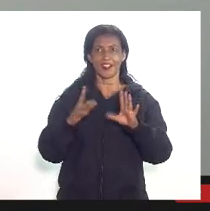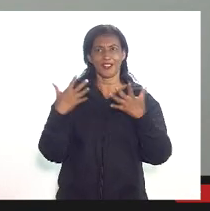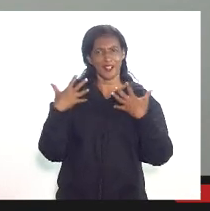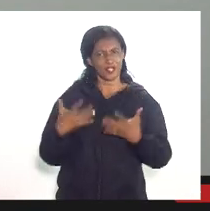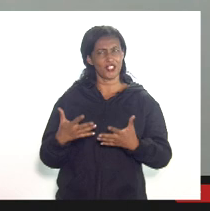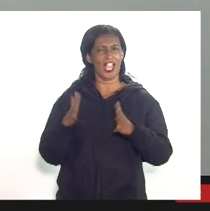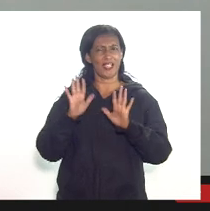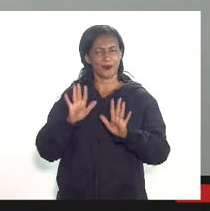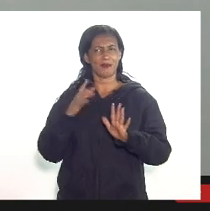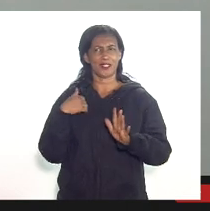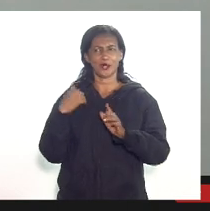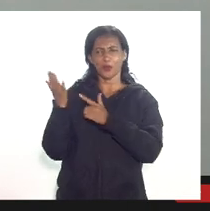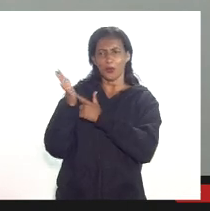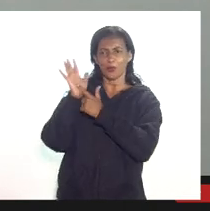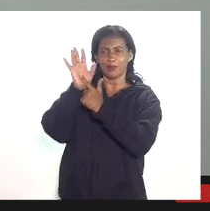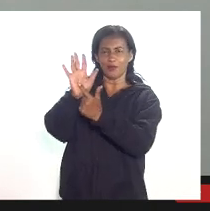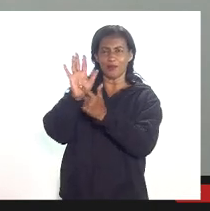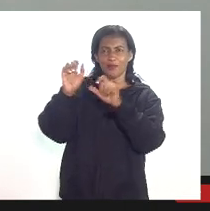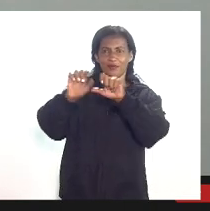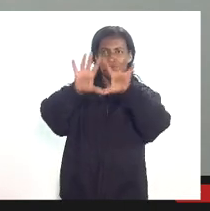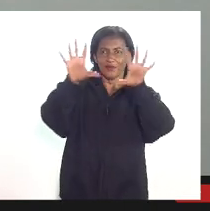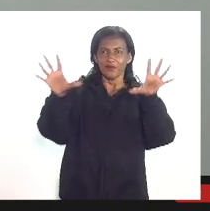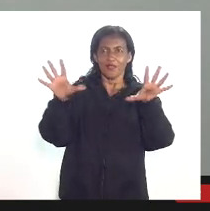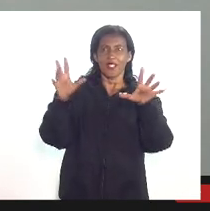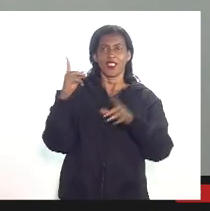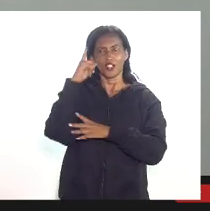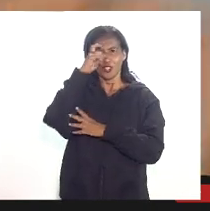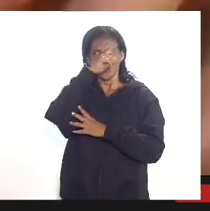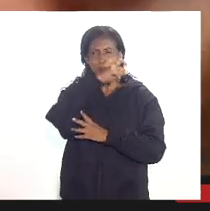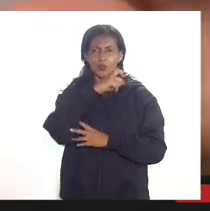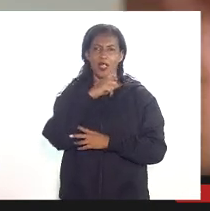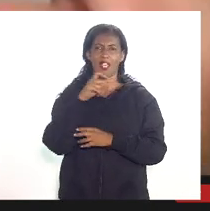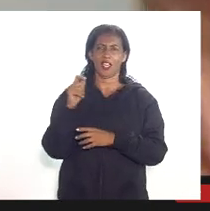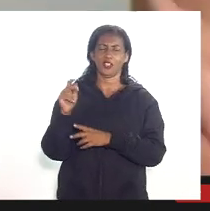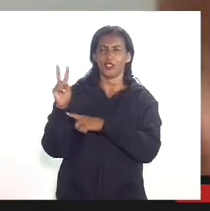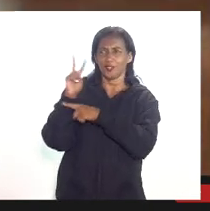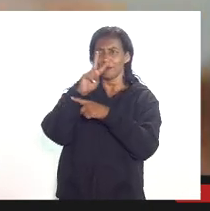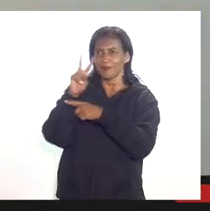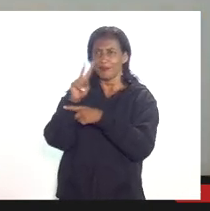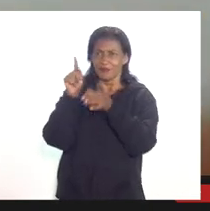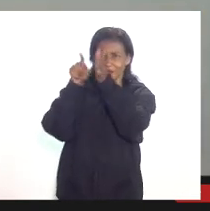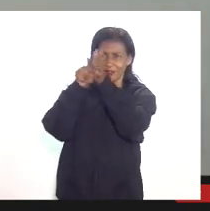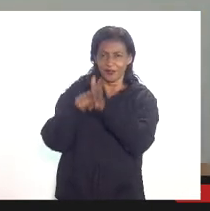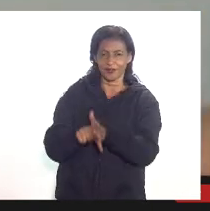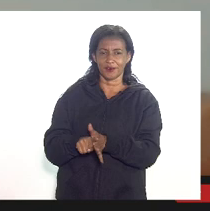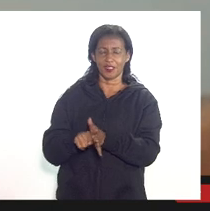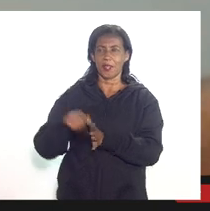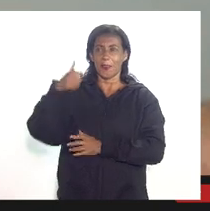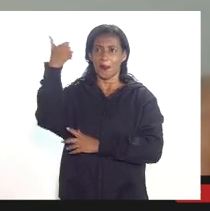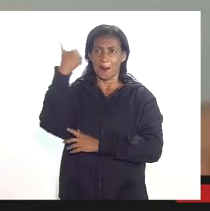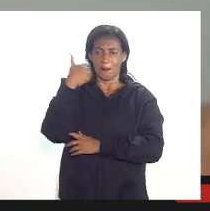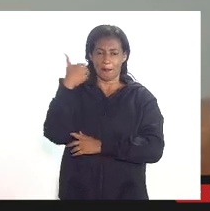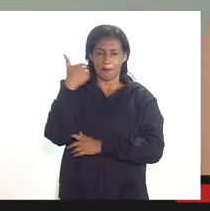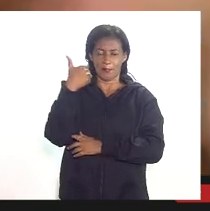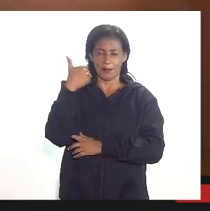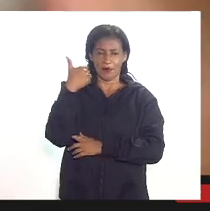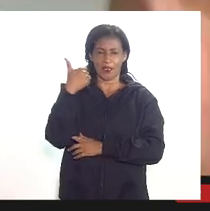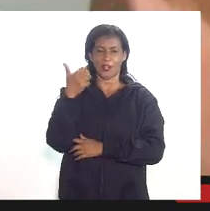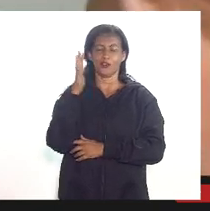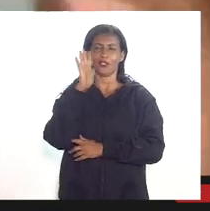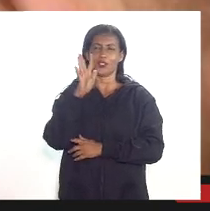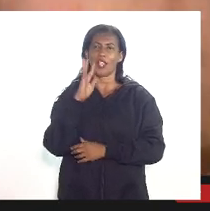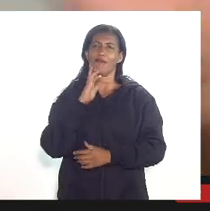trazer aqui para mostrar as dificuldades da fiscalização mas já nos chama atenção logo esse primeiro link dos 6,19 bilhões que eles